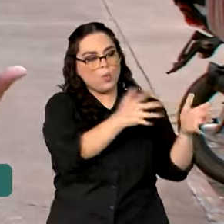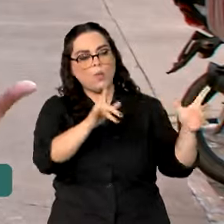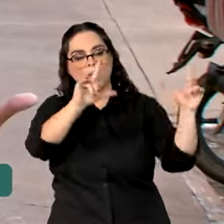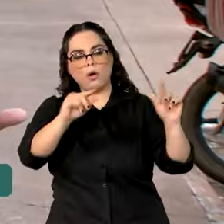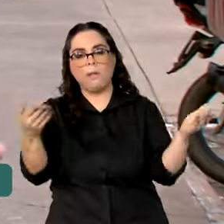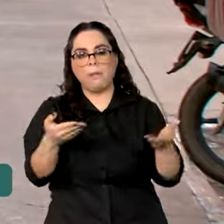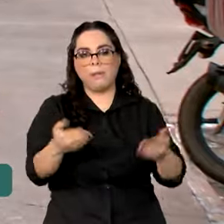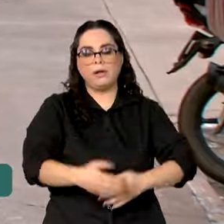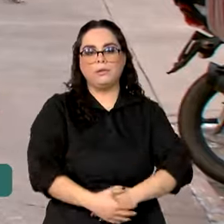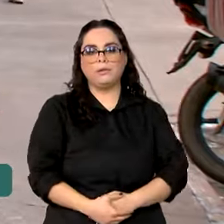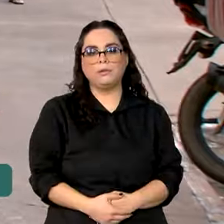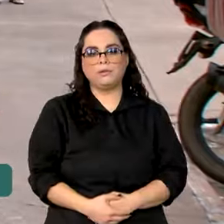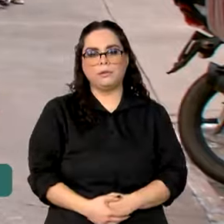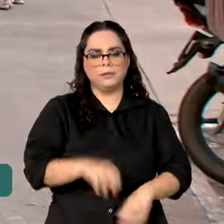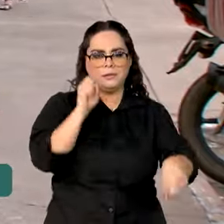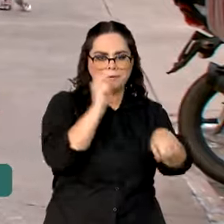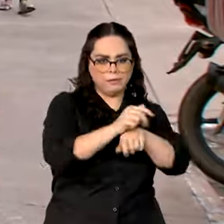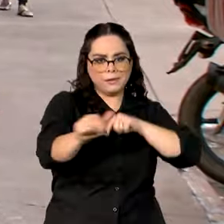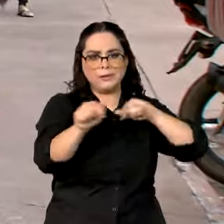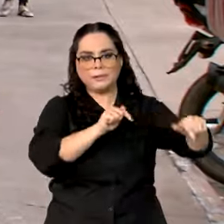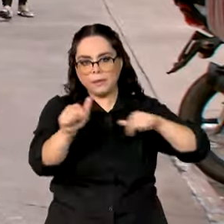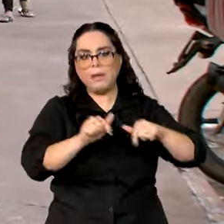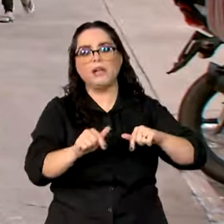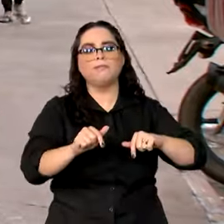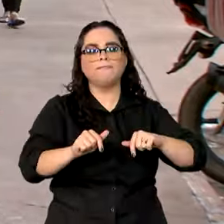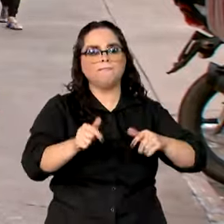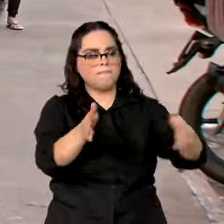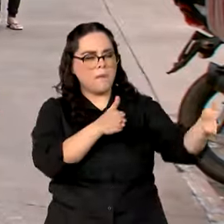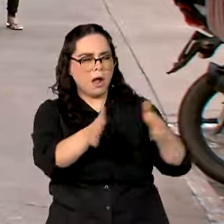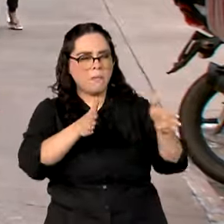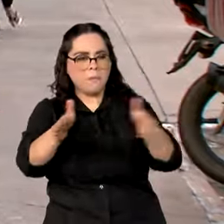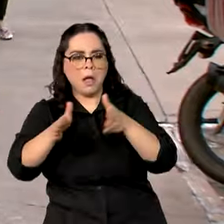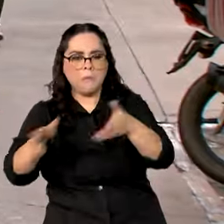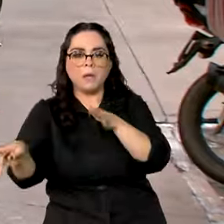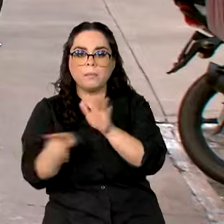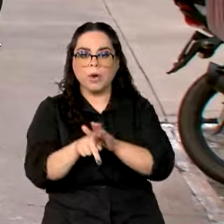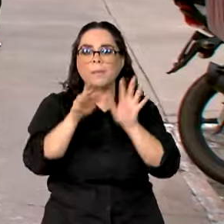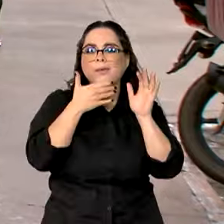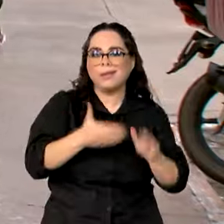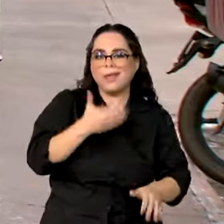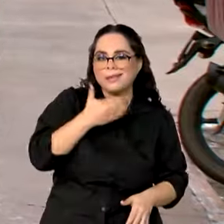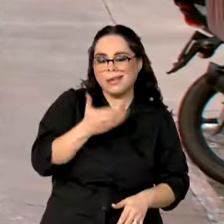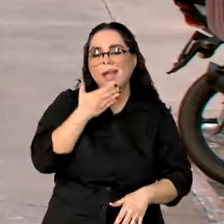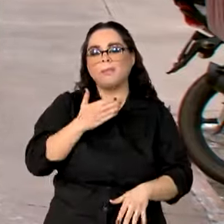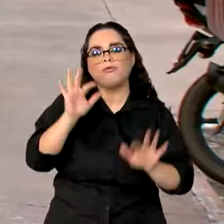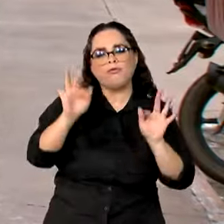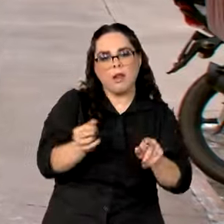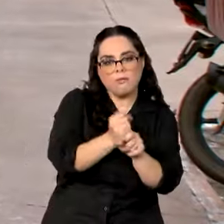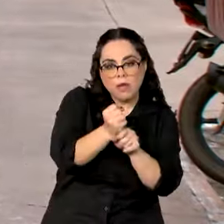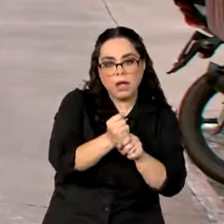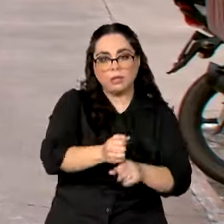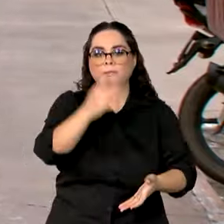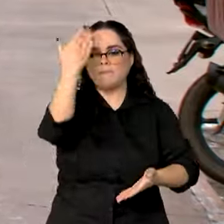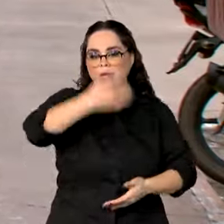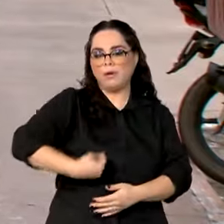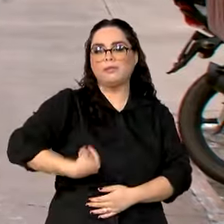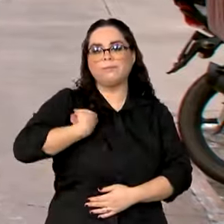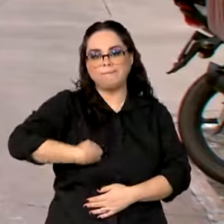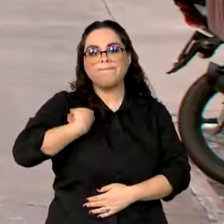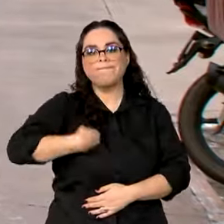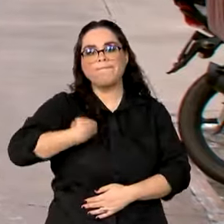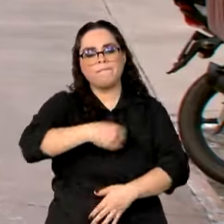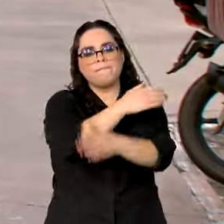criação de empregos temporários para atender a demanda do fim do ano trouxe resultados concretos. A taxa de